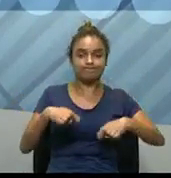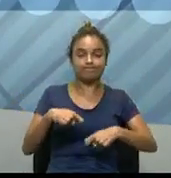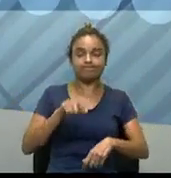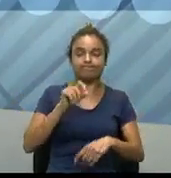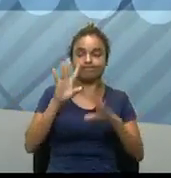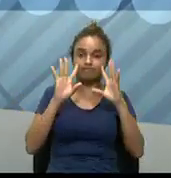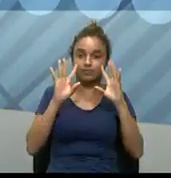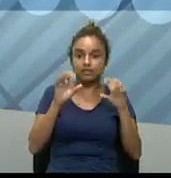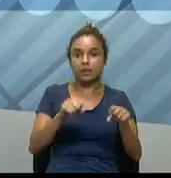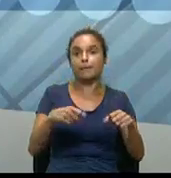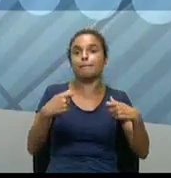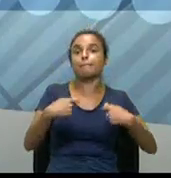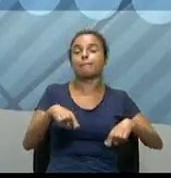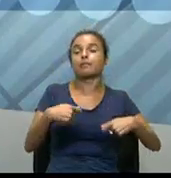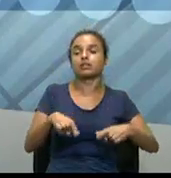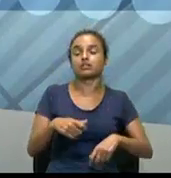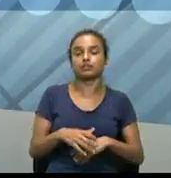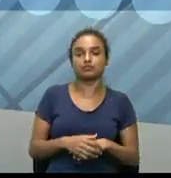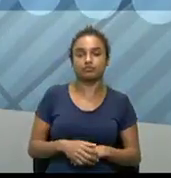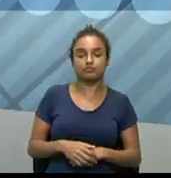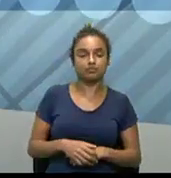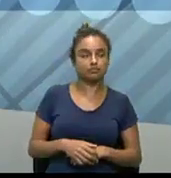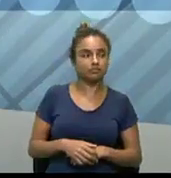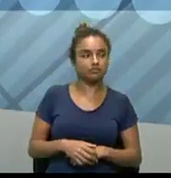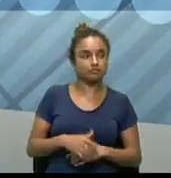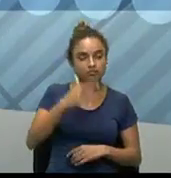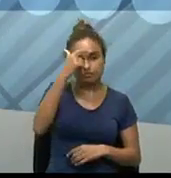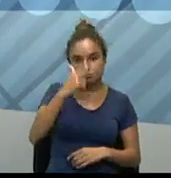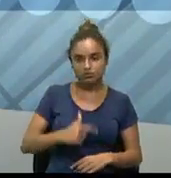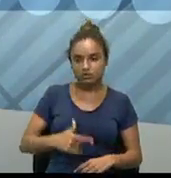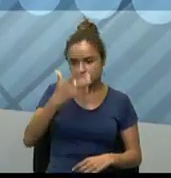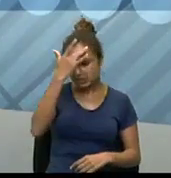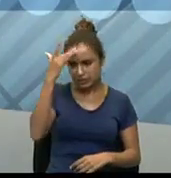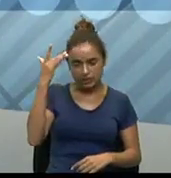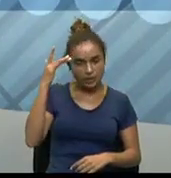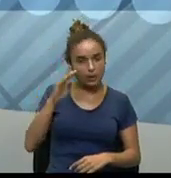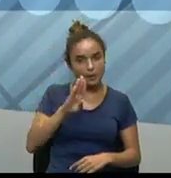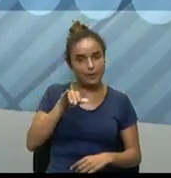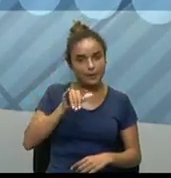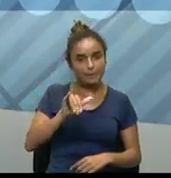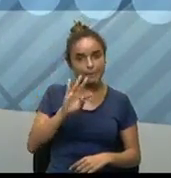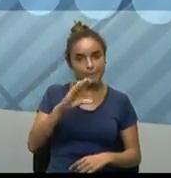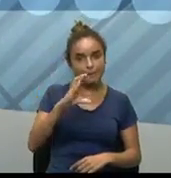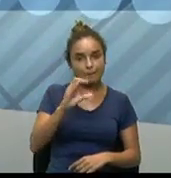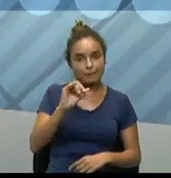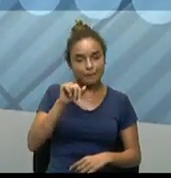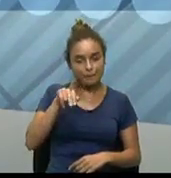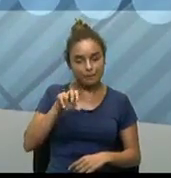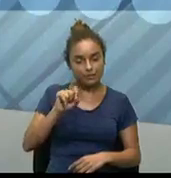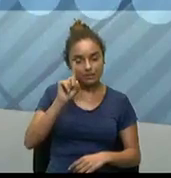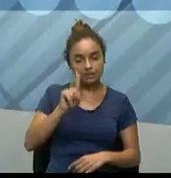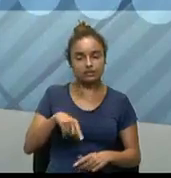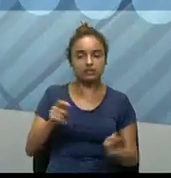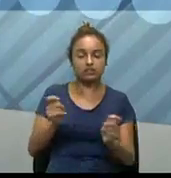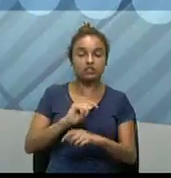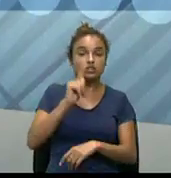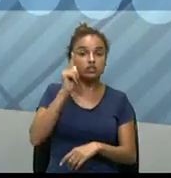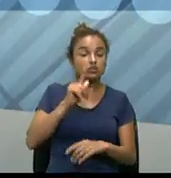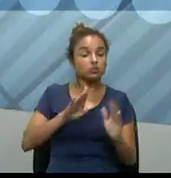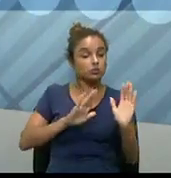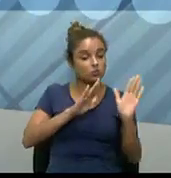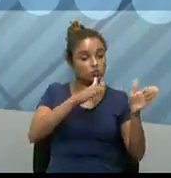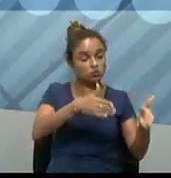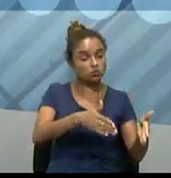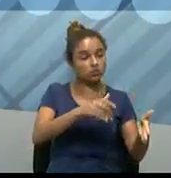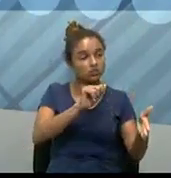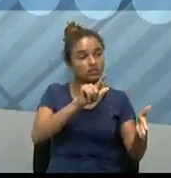prestar atenção, né? Então, as pessoas que utilizam a Bitcoins, né? Então, é um grande público-alvo, um